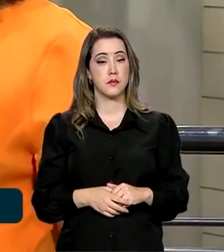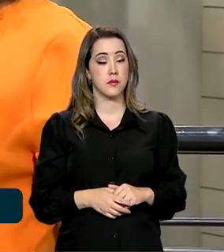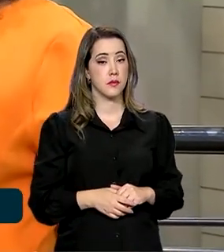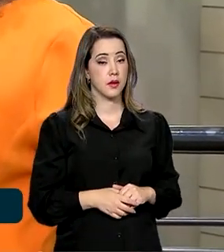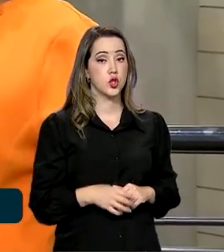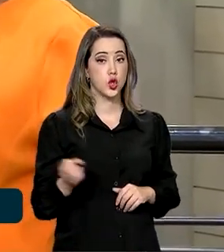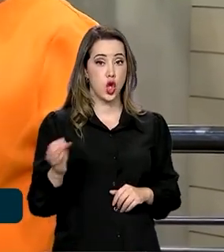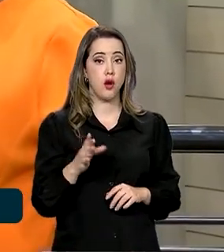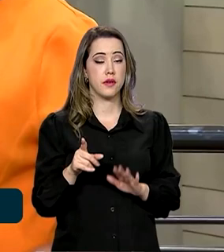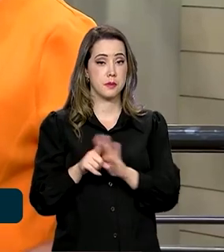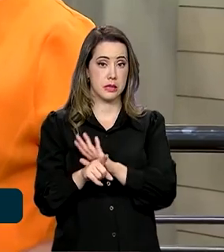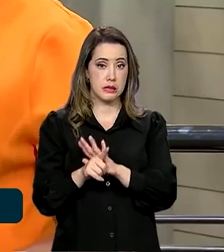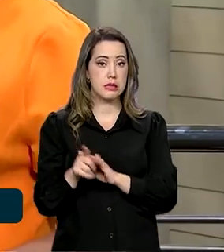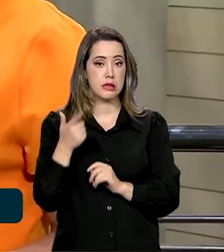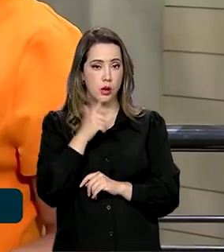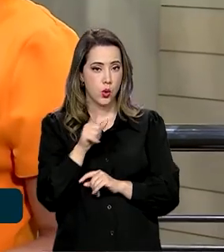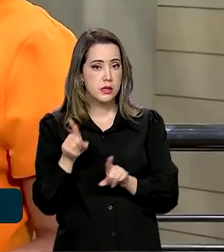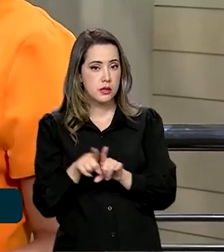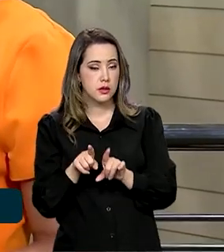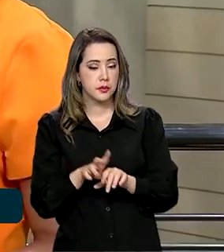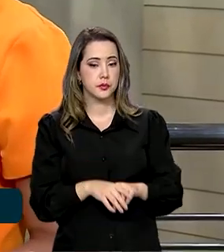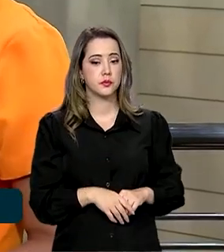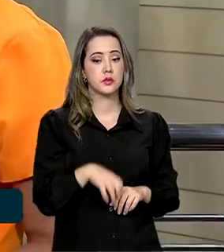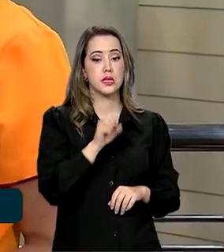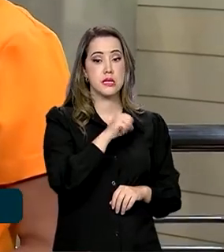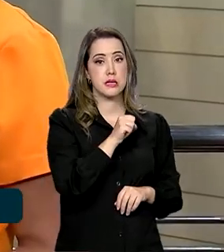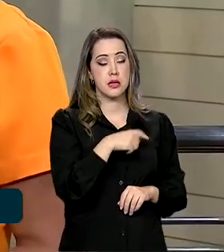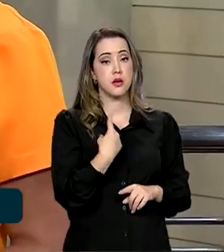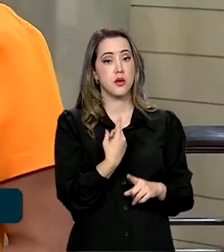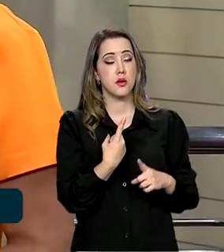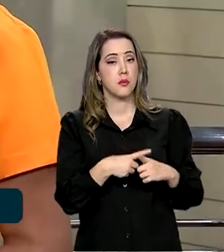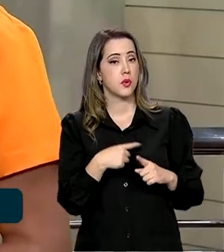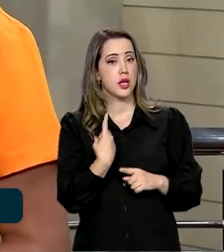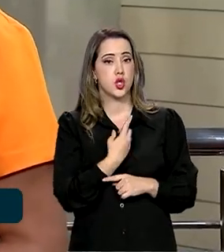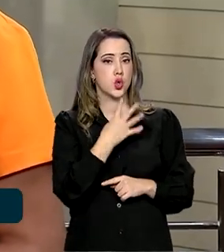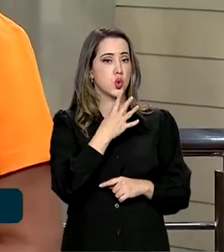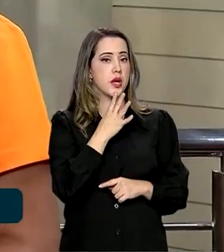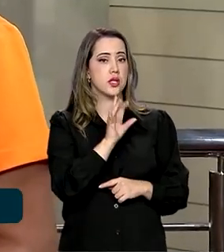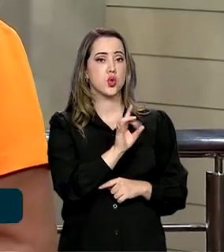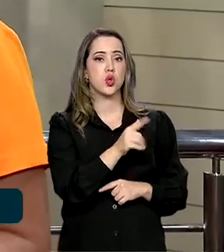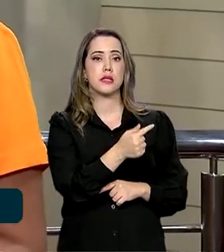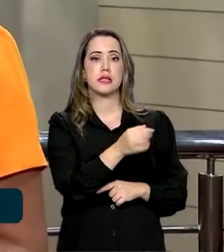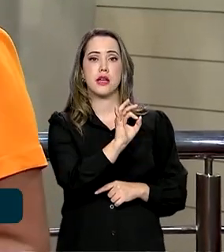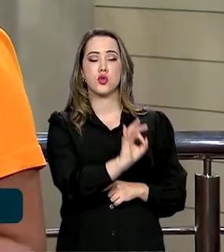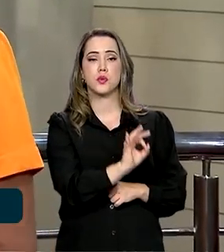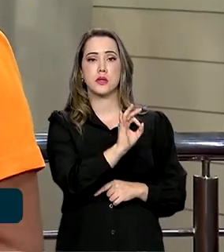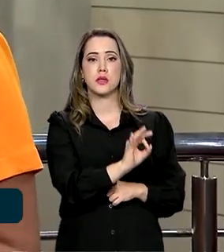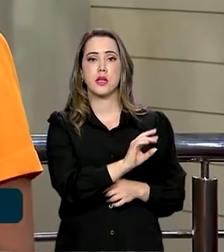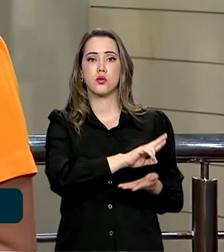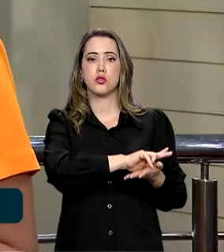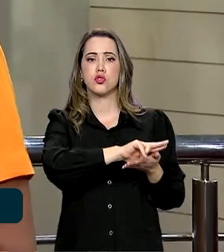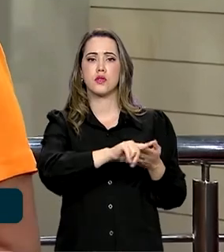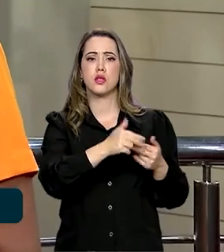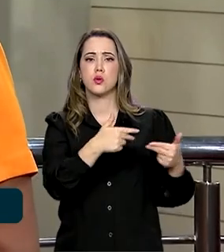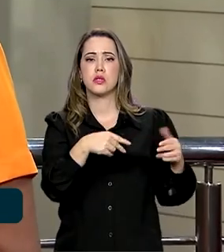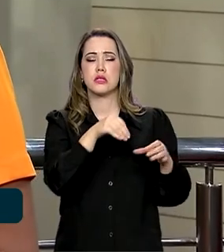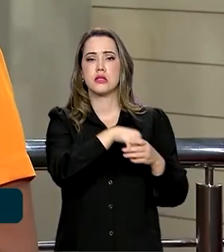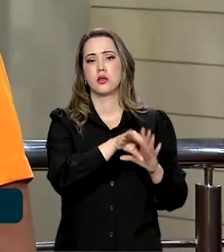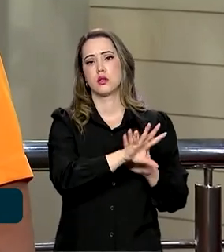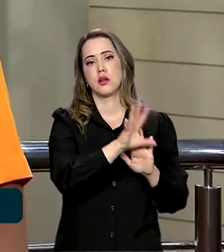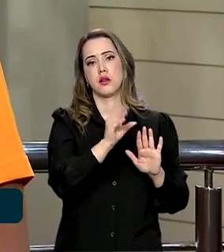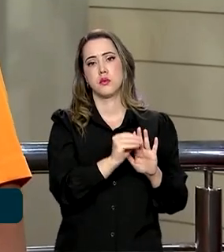Sem dúvida, até porque nós só conhecemos 7% da biodiversidade da Amazônia. É preciso que a gente faça muitos